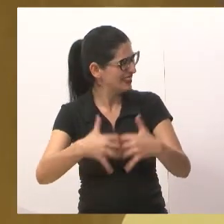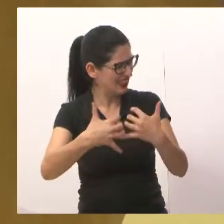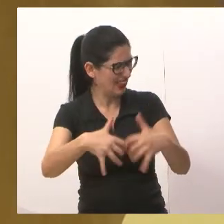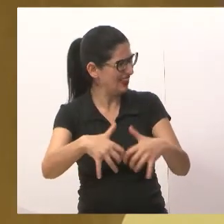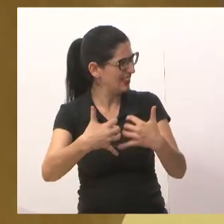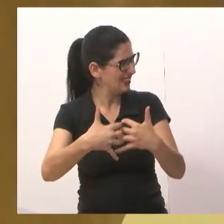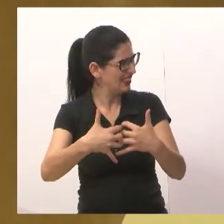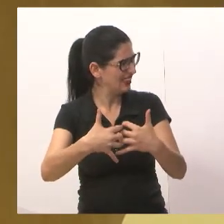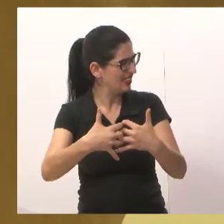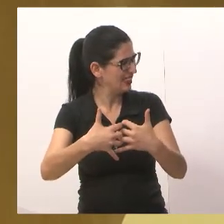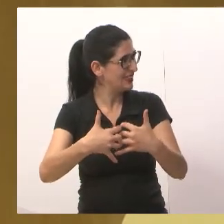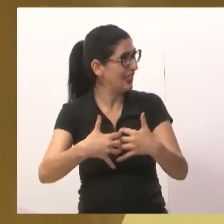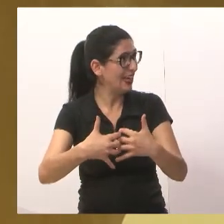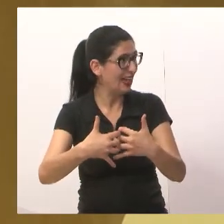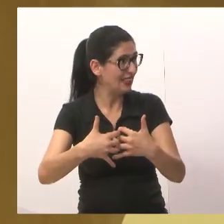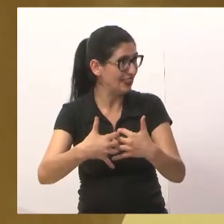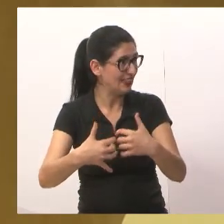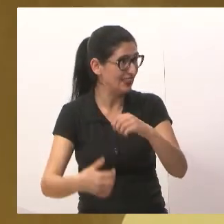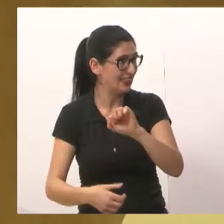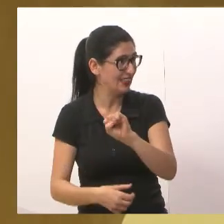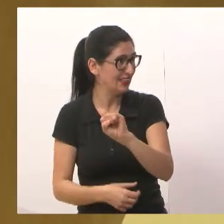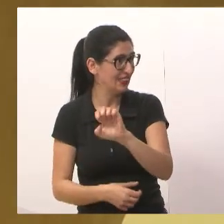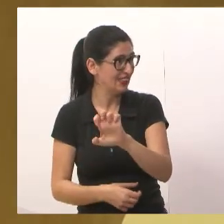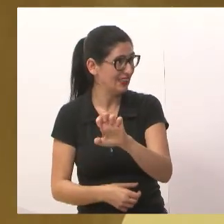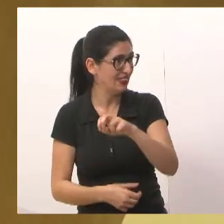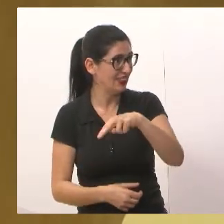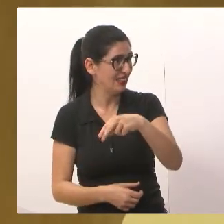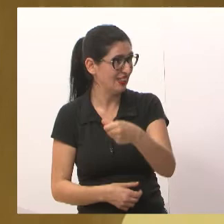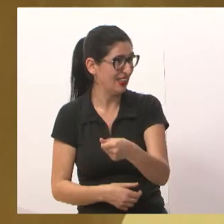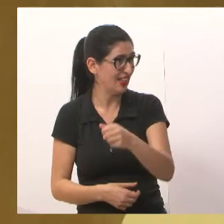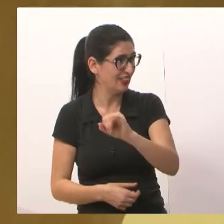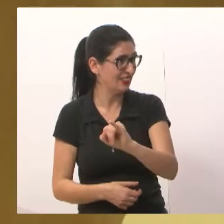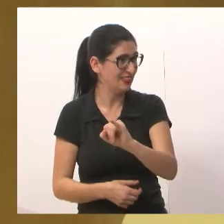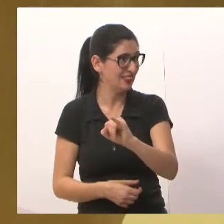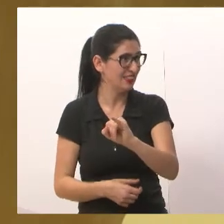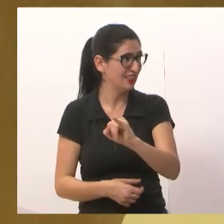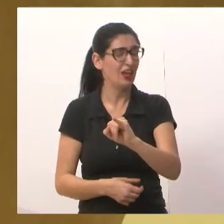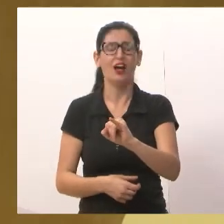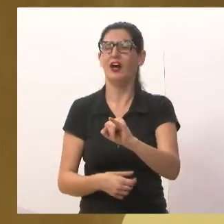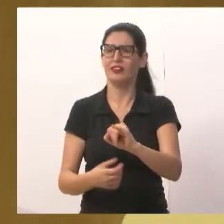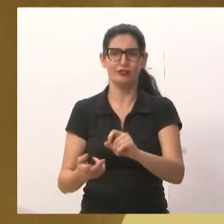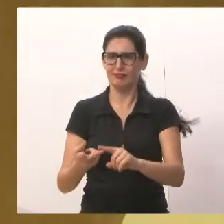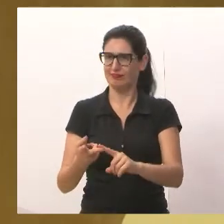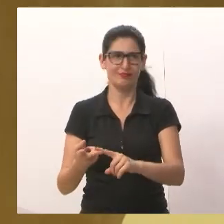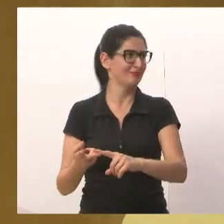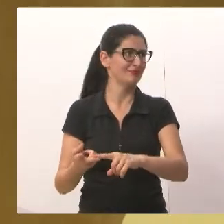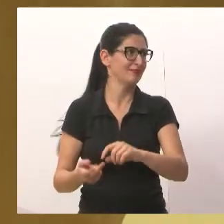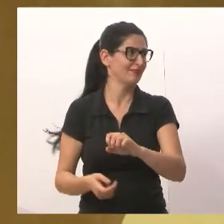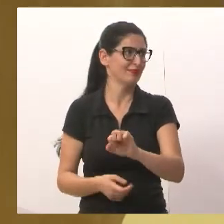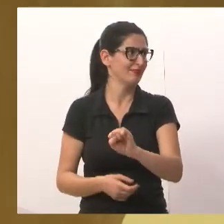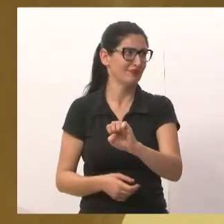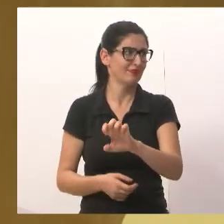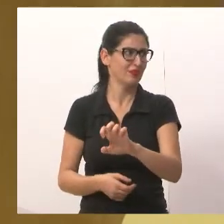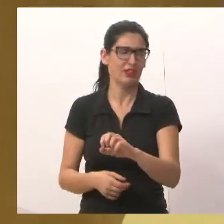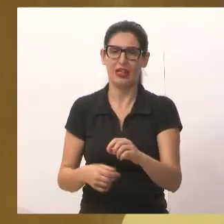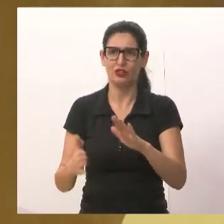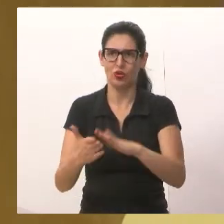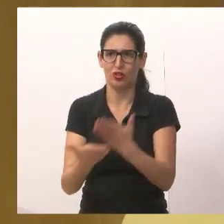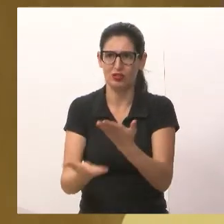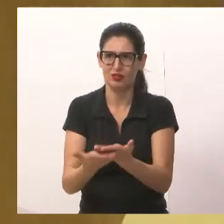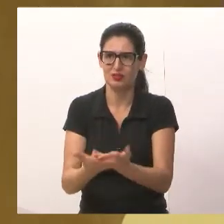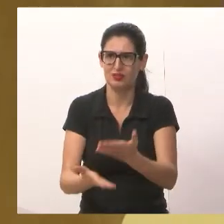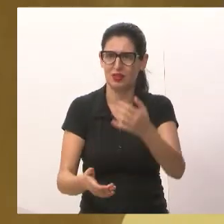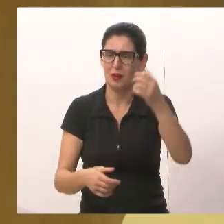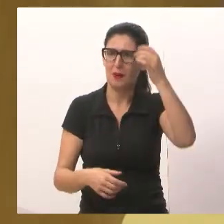realizado esse trabalho tão importante para a nossa comunidade, porque nós sabemos o quanto crianças não estão